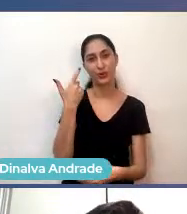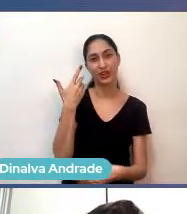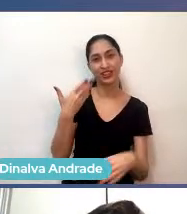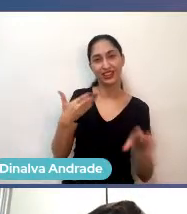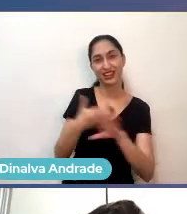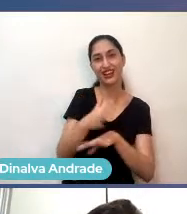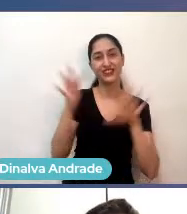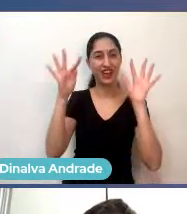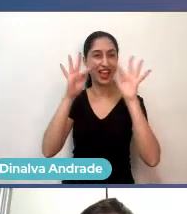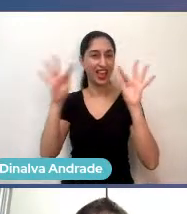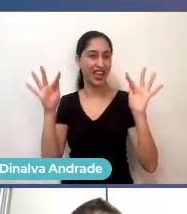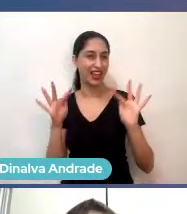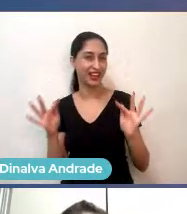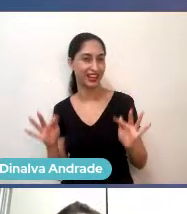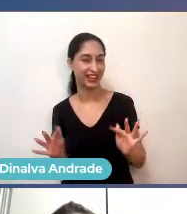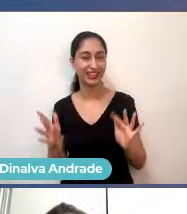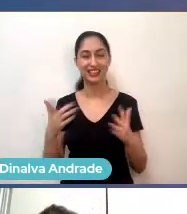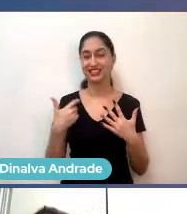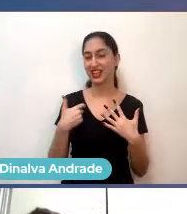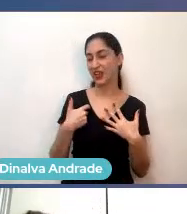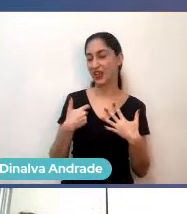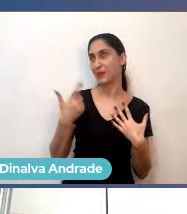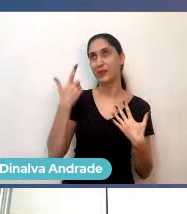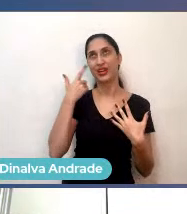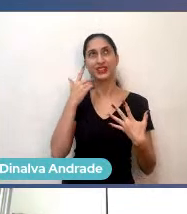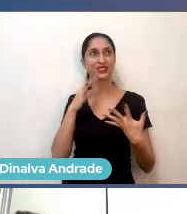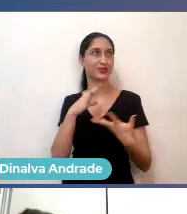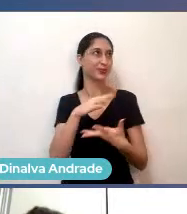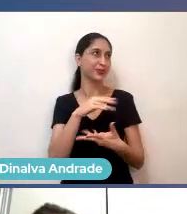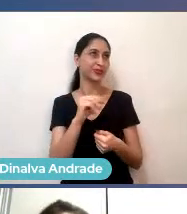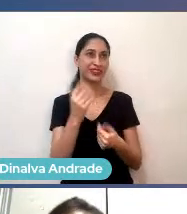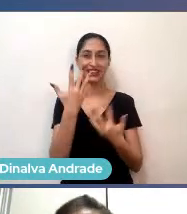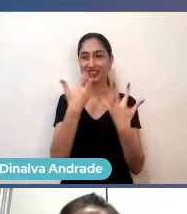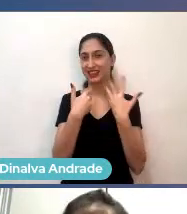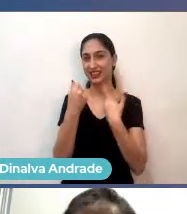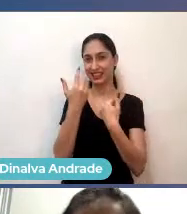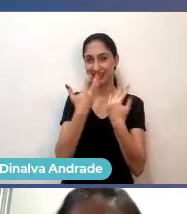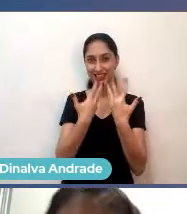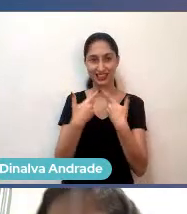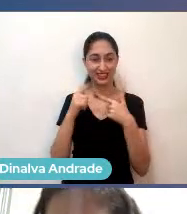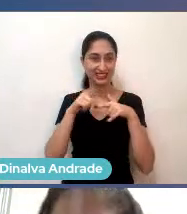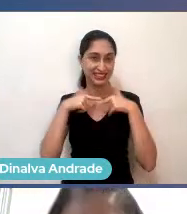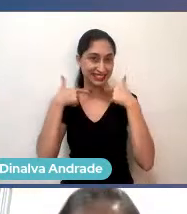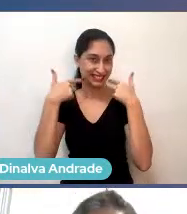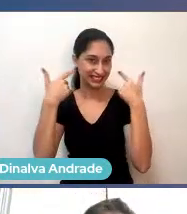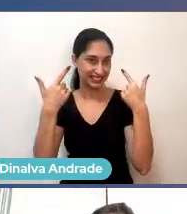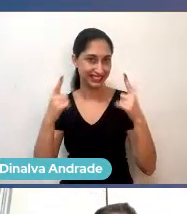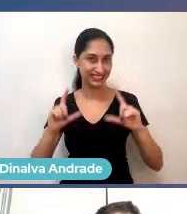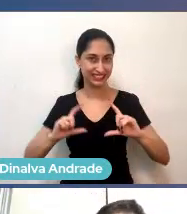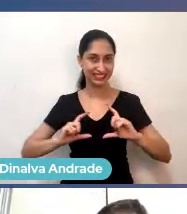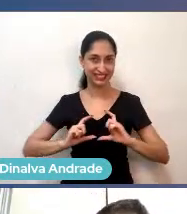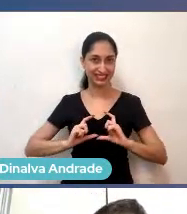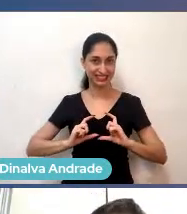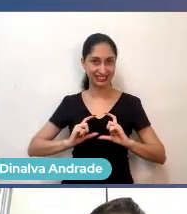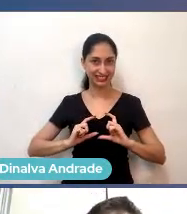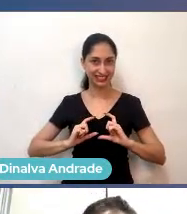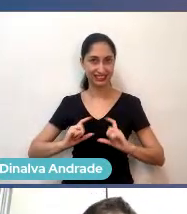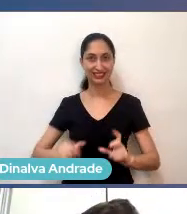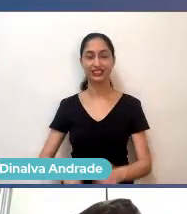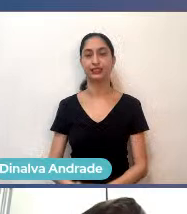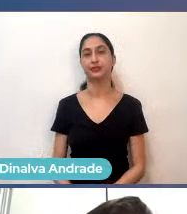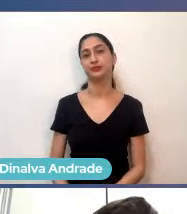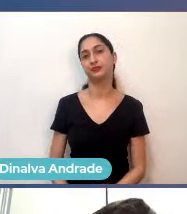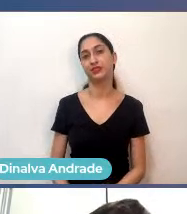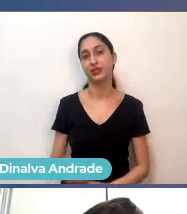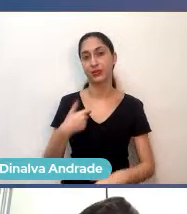Sorrindo na minha foto 3x4. E aí, depois, isso era a foto do meu crachá, tá? Eu periou. E aí, depois eu